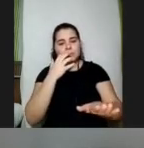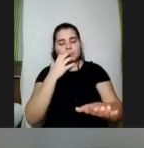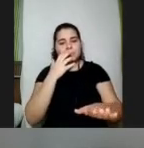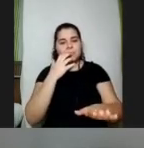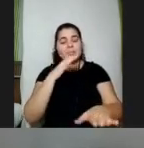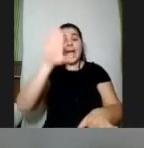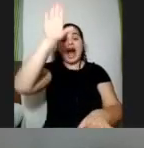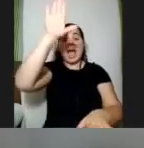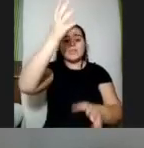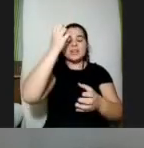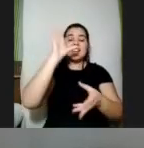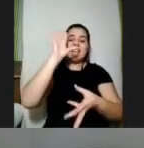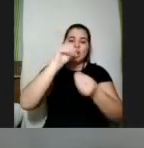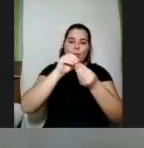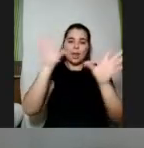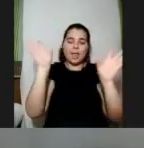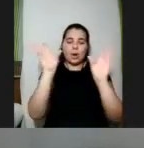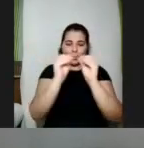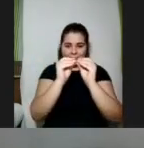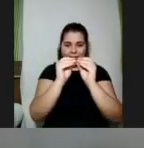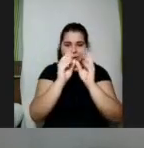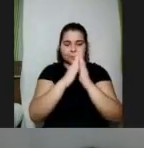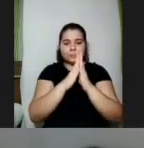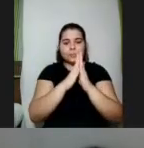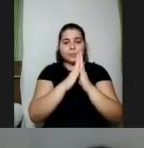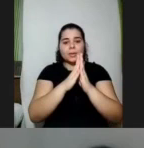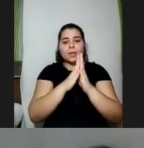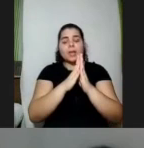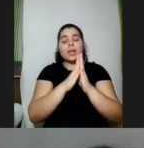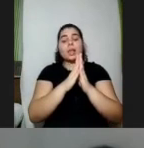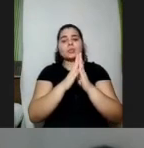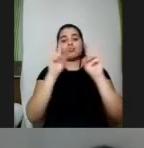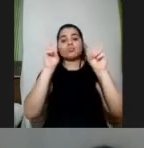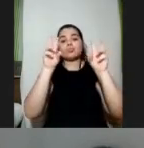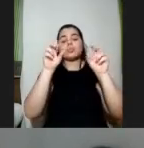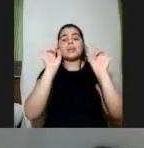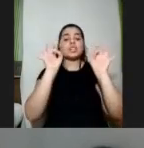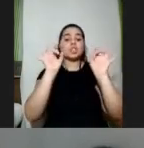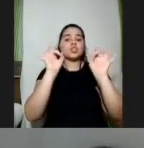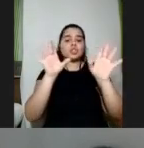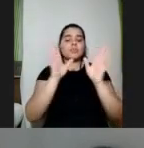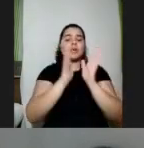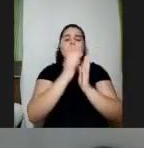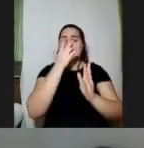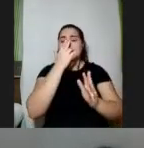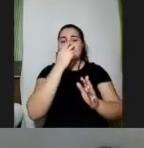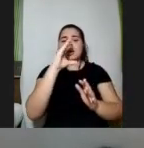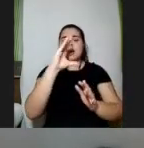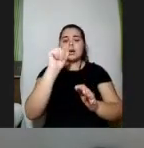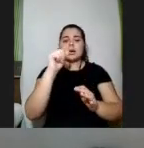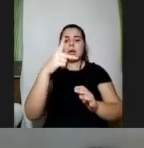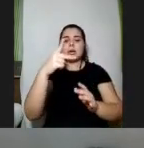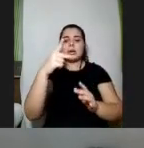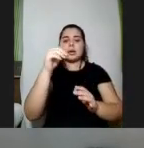complementar claro claro com relação ao especial porque é uma forma de capacitismo se você